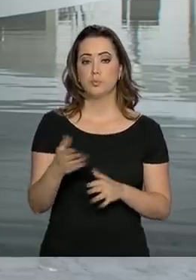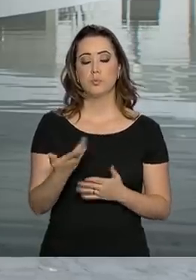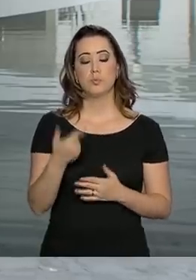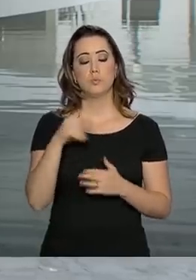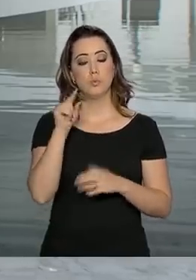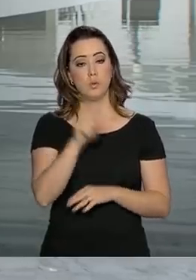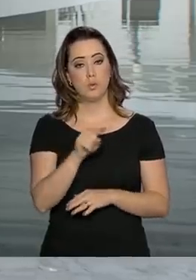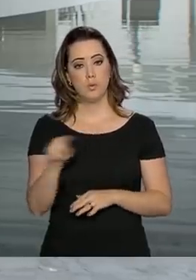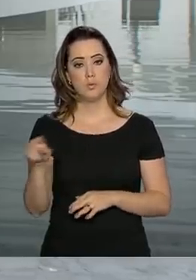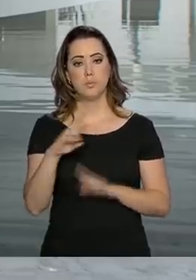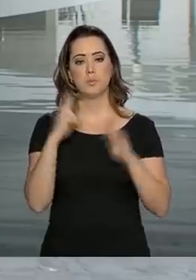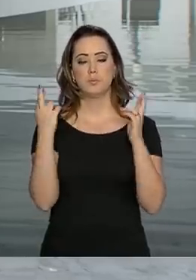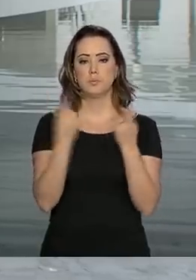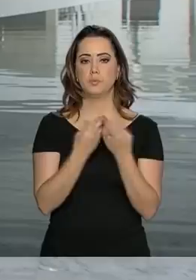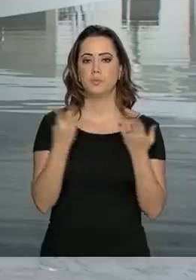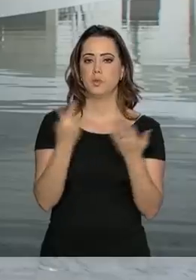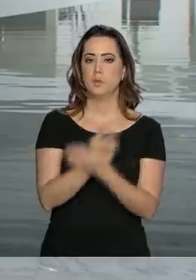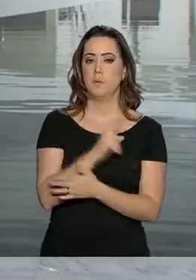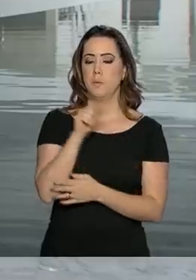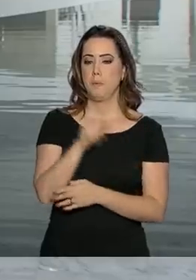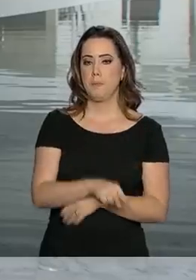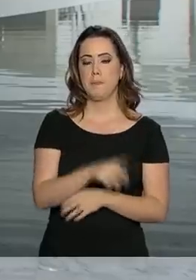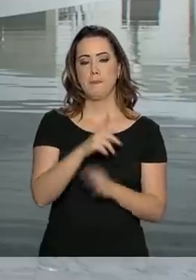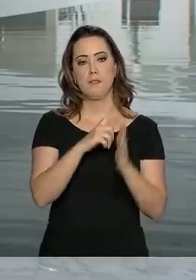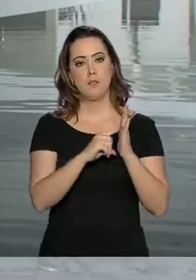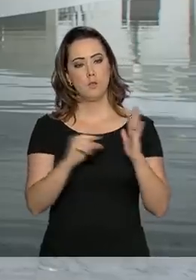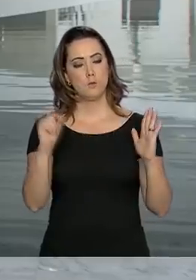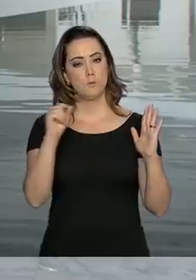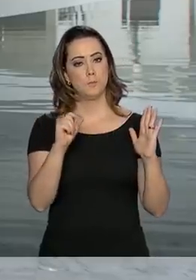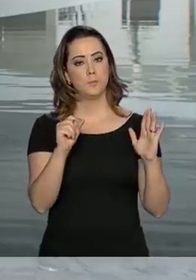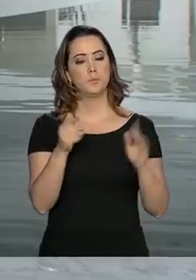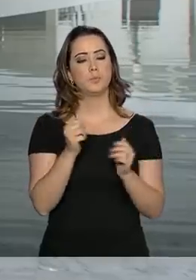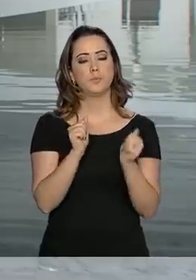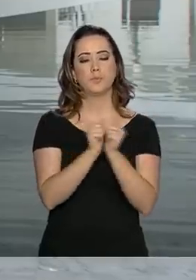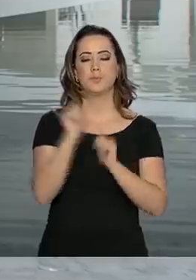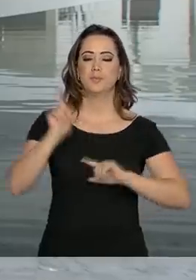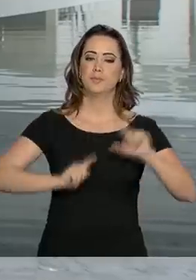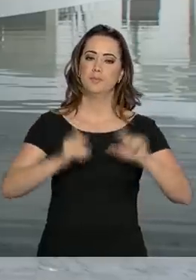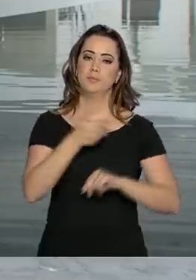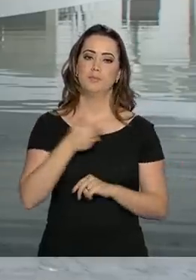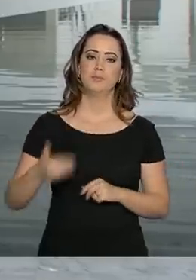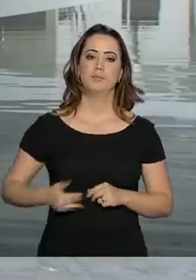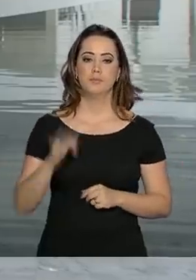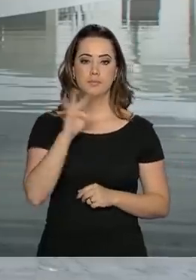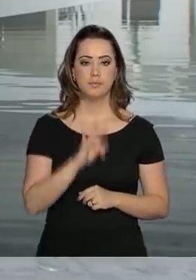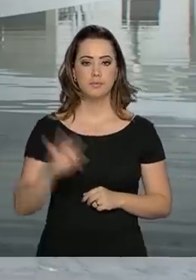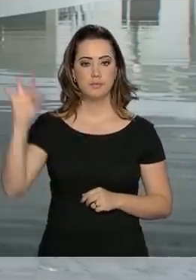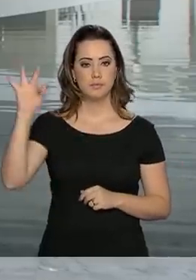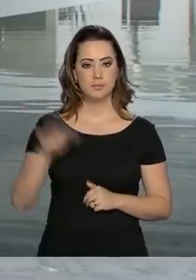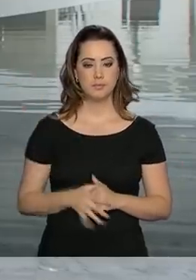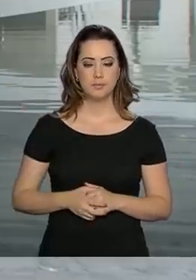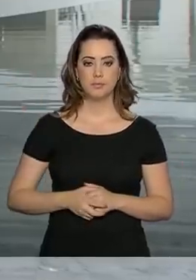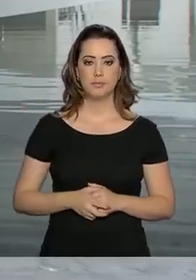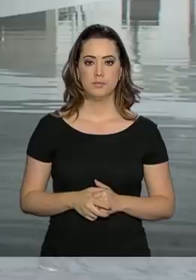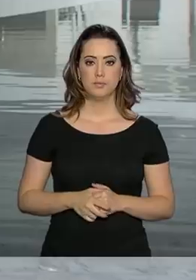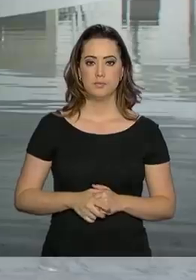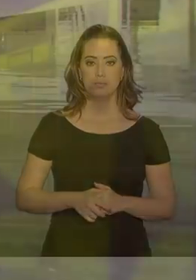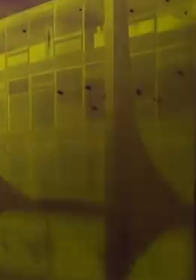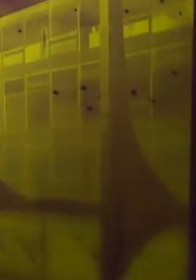sobre essa reunião que está sendo realizada aqui no Palácio do Planalto. Continue com a gente na NPR, a TV do Governo Federal.